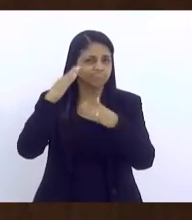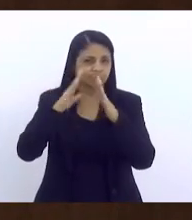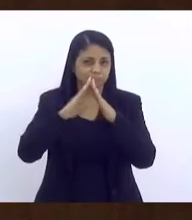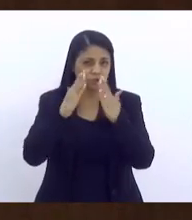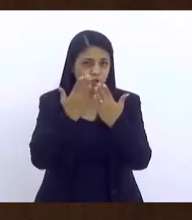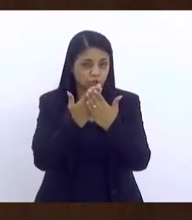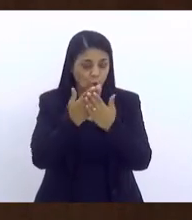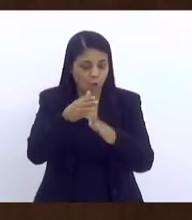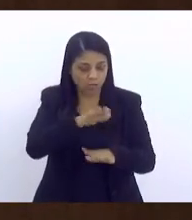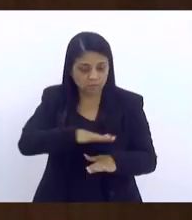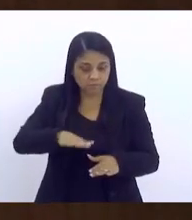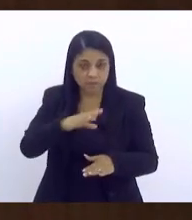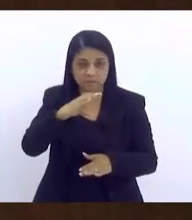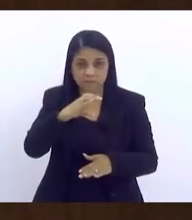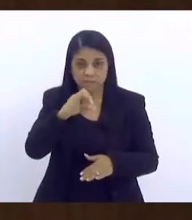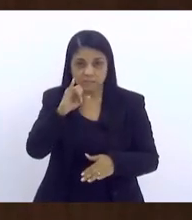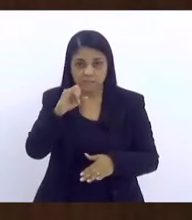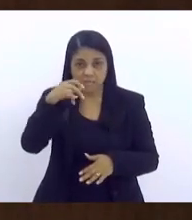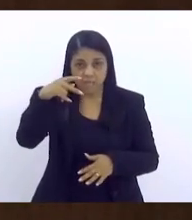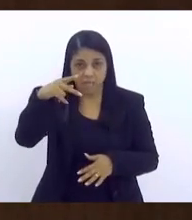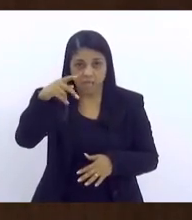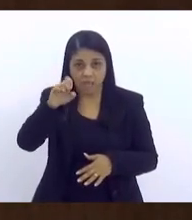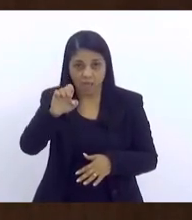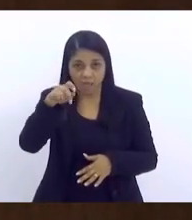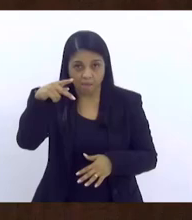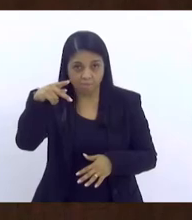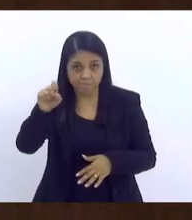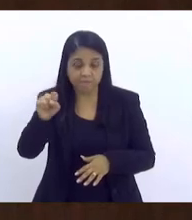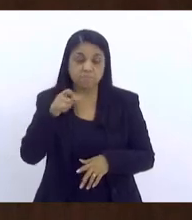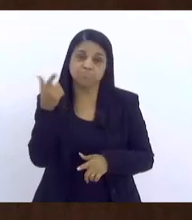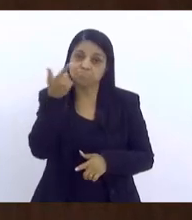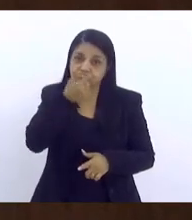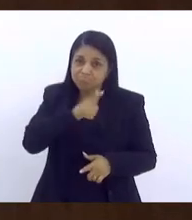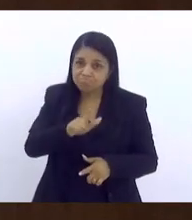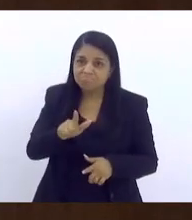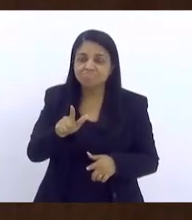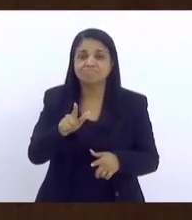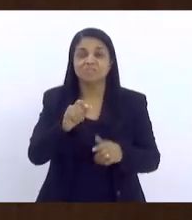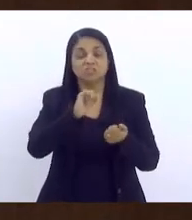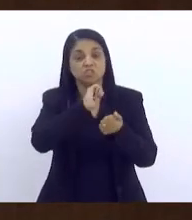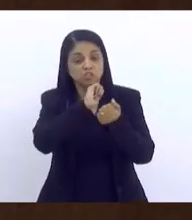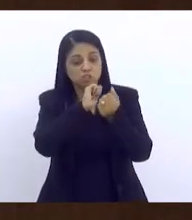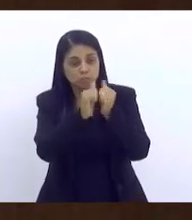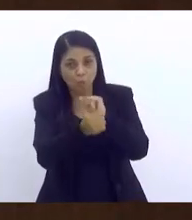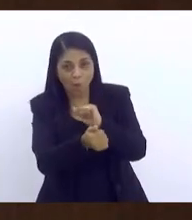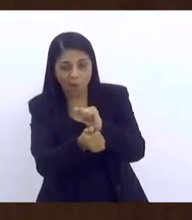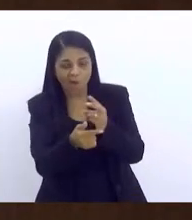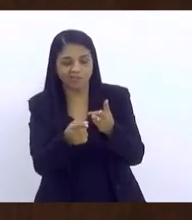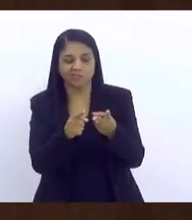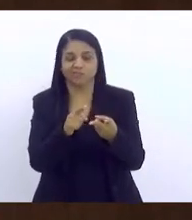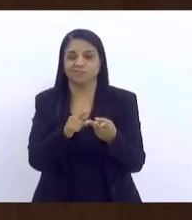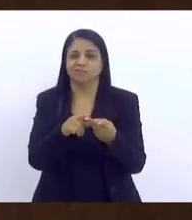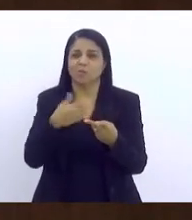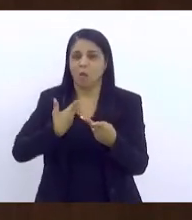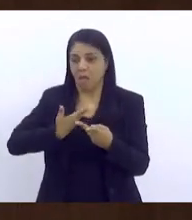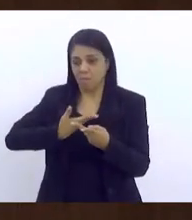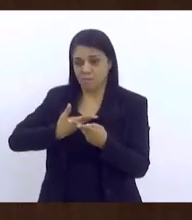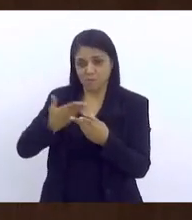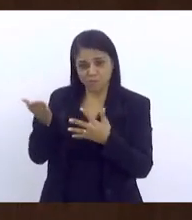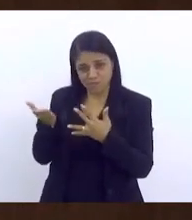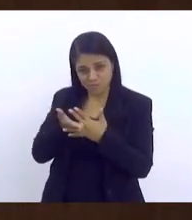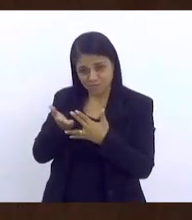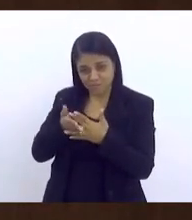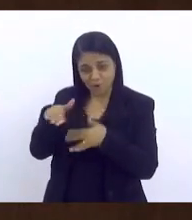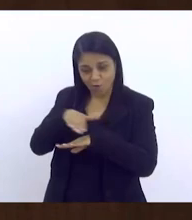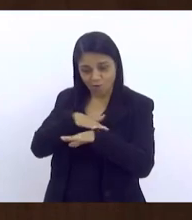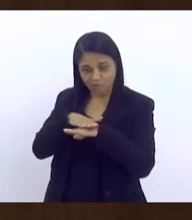tinham espaço, que são os CIEPs, eles eram bem aproveitados. Nós tínhamos esporte, falei até com um amigo ainda há pouco aqui no intervalo,